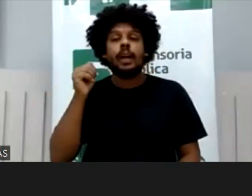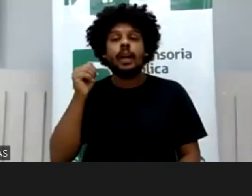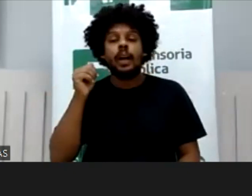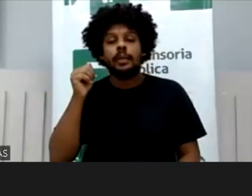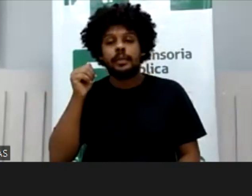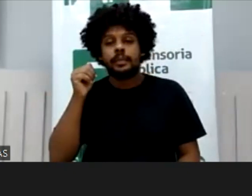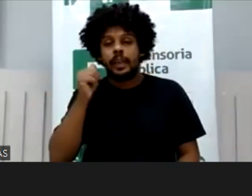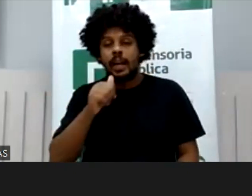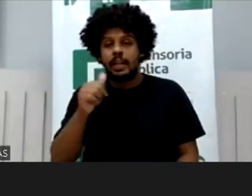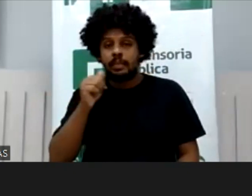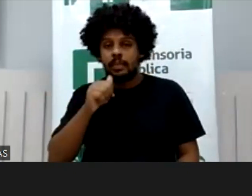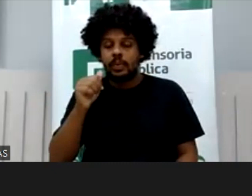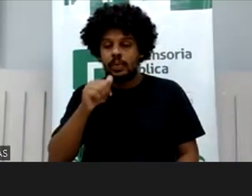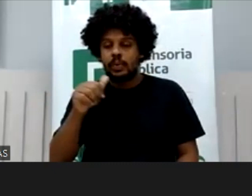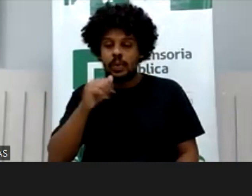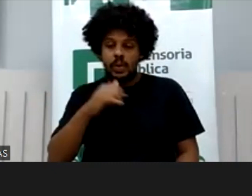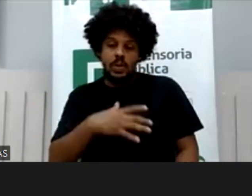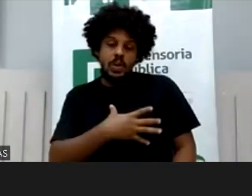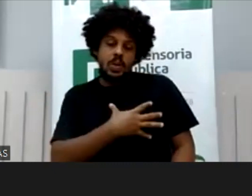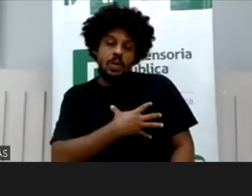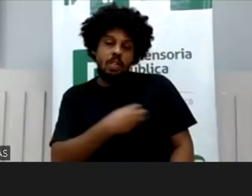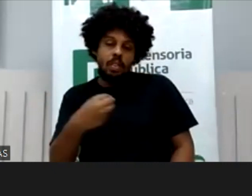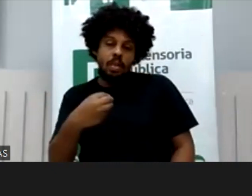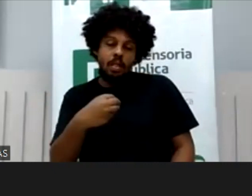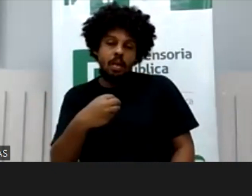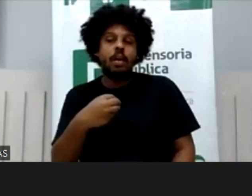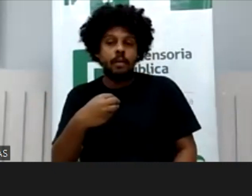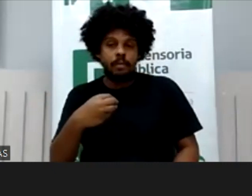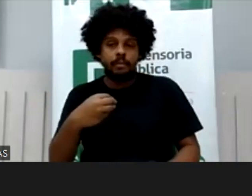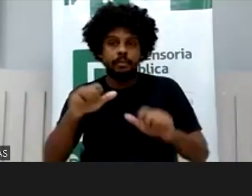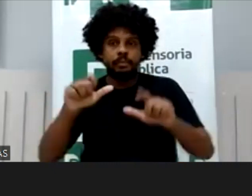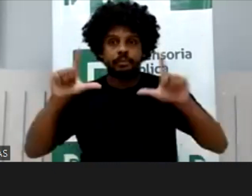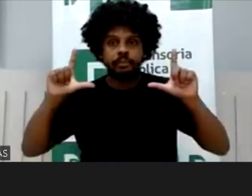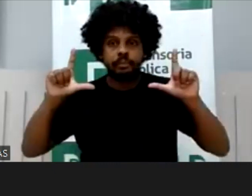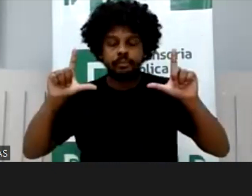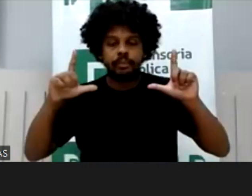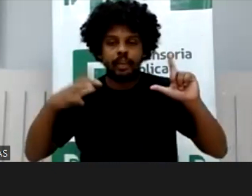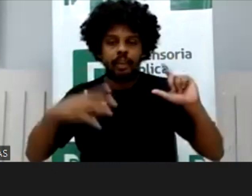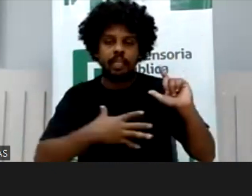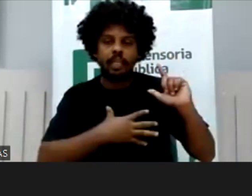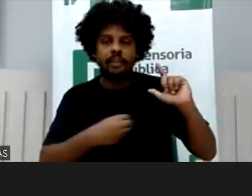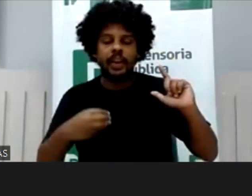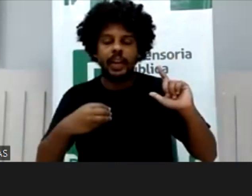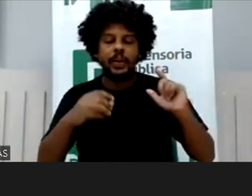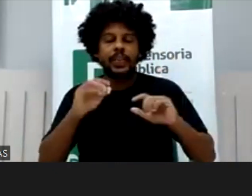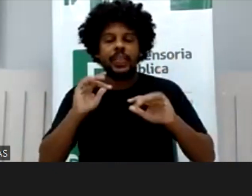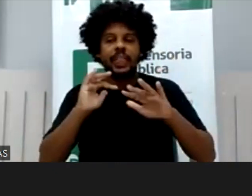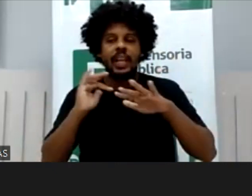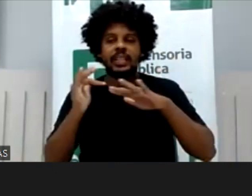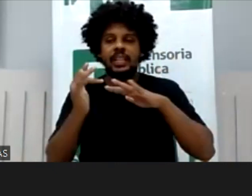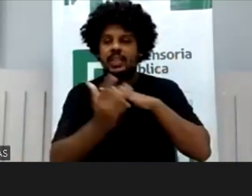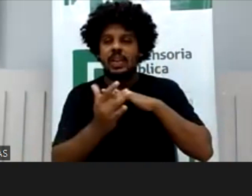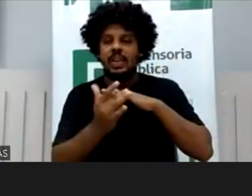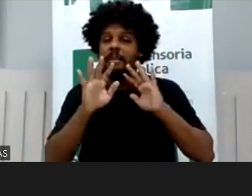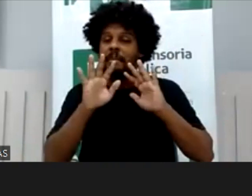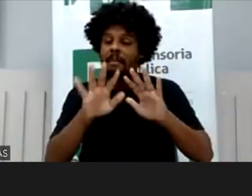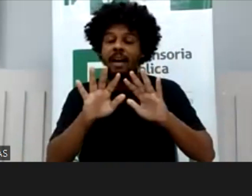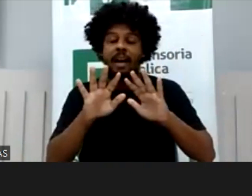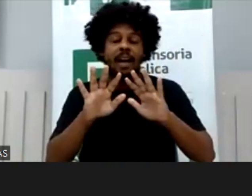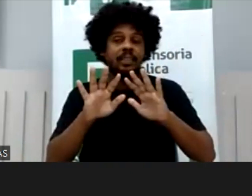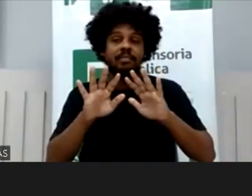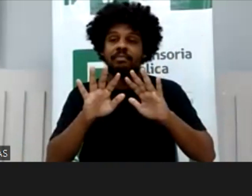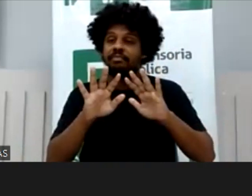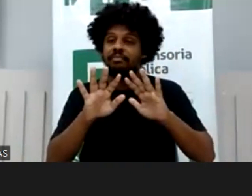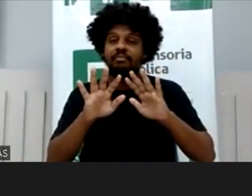e das crianças nas redes sociais e não foi discutido isso no divórcio, né? Ficou somente a